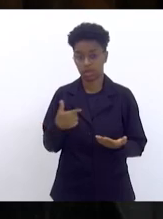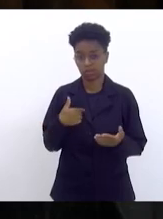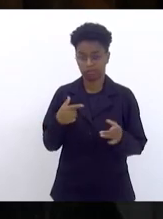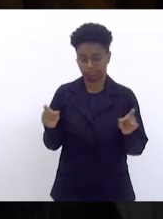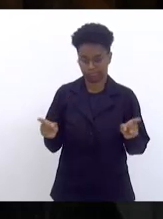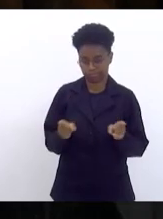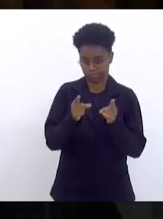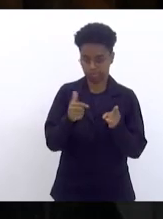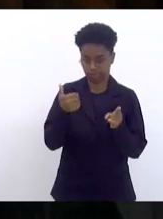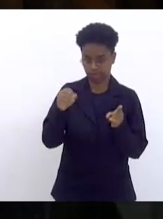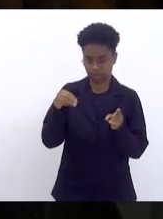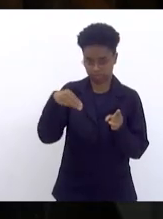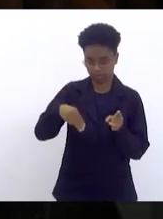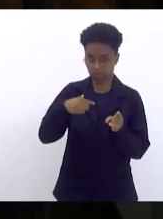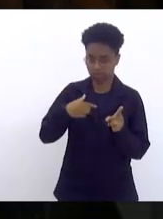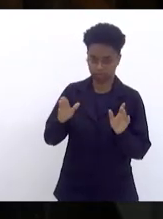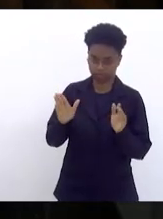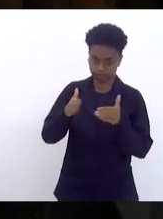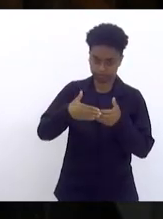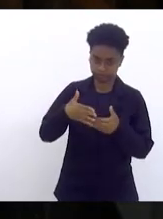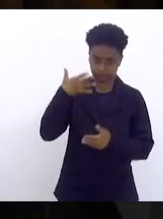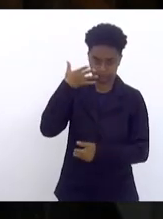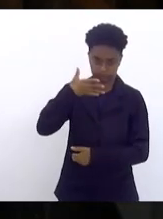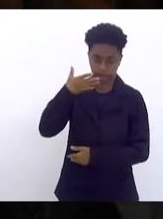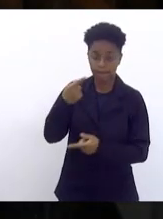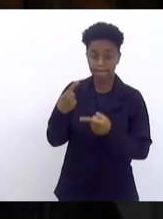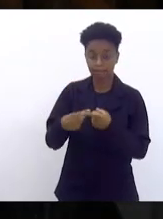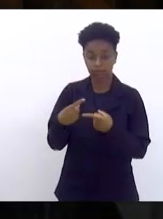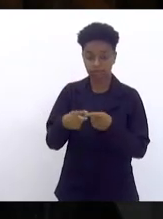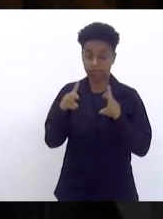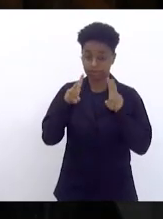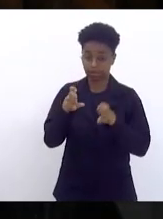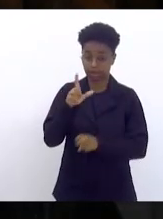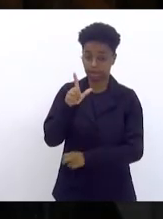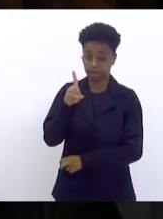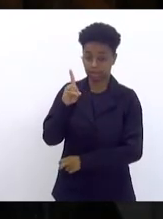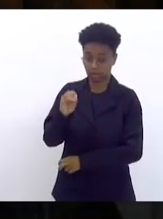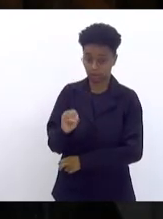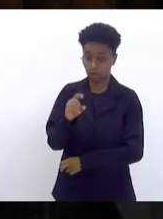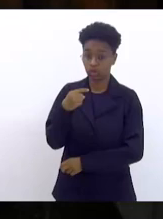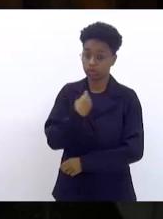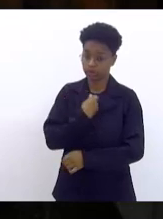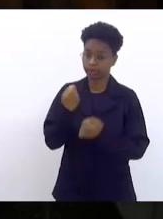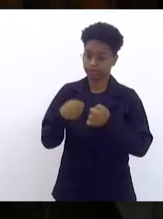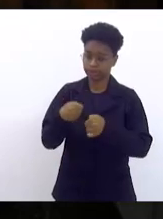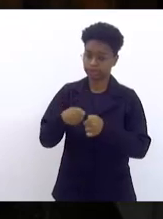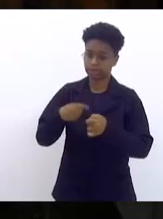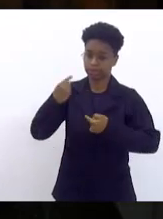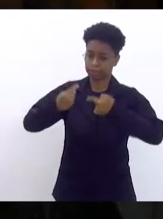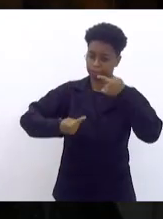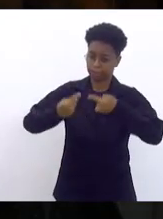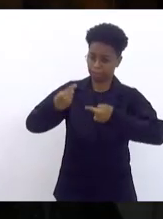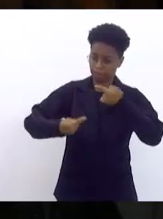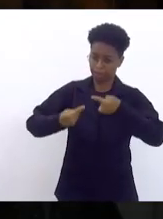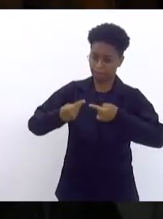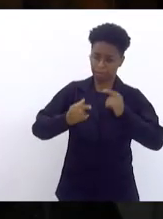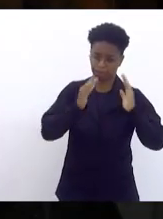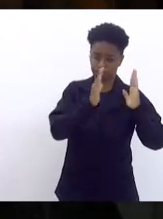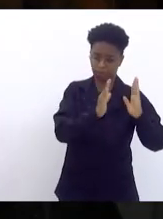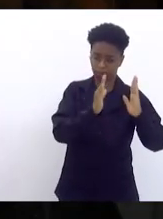minutos, eu vou encerrar aqui porque a questão da LDO a gente tem que contar em capítulos, visto